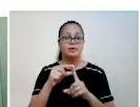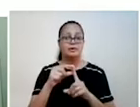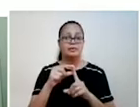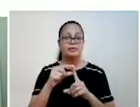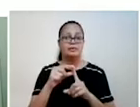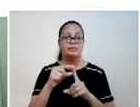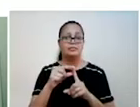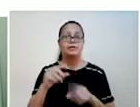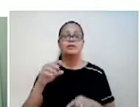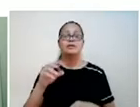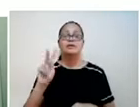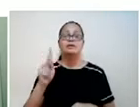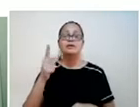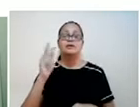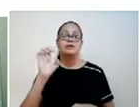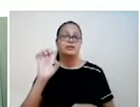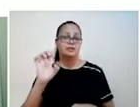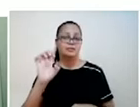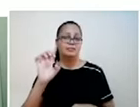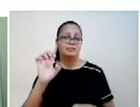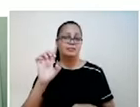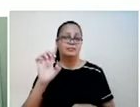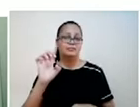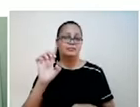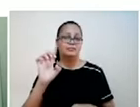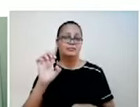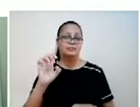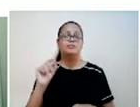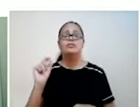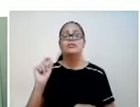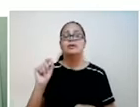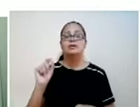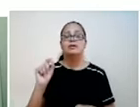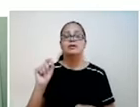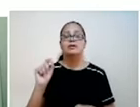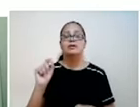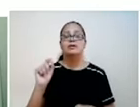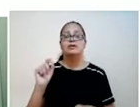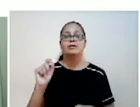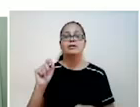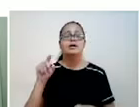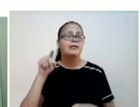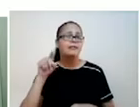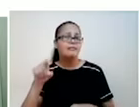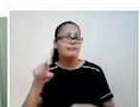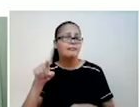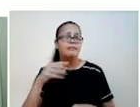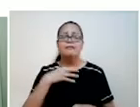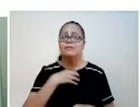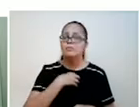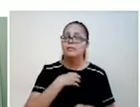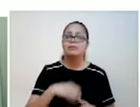mesmo. Ele mesmo. Him. Self. She. Ela. Ela mesma.